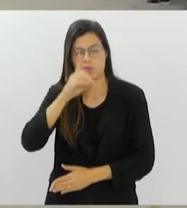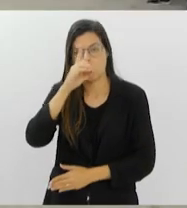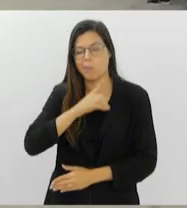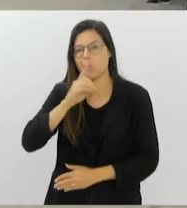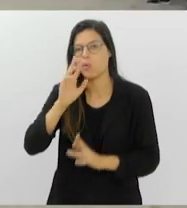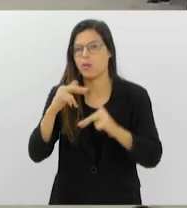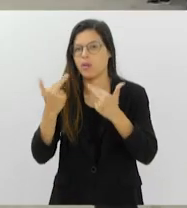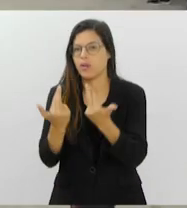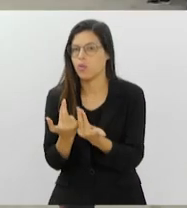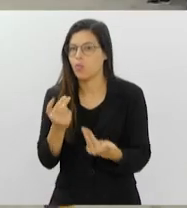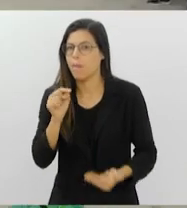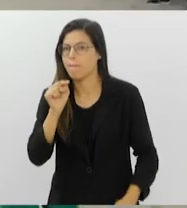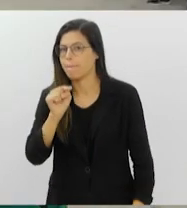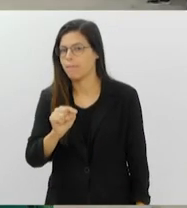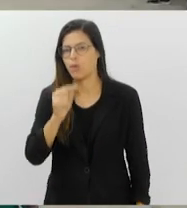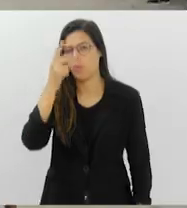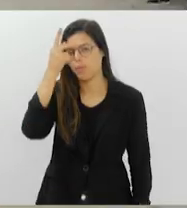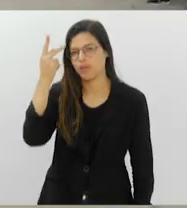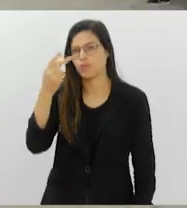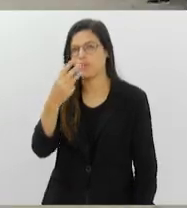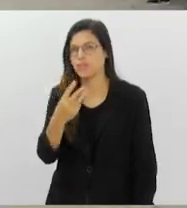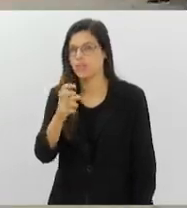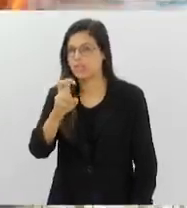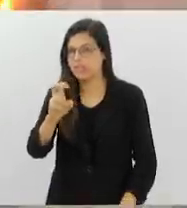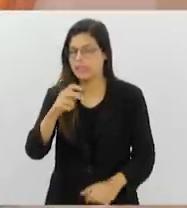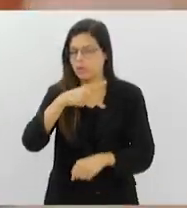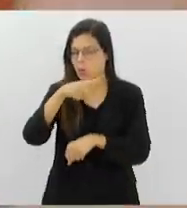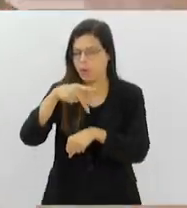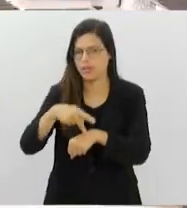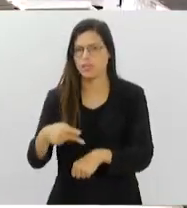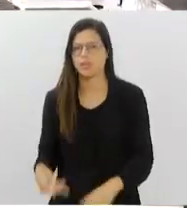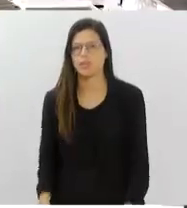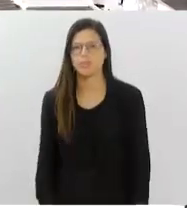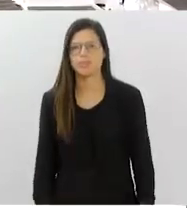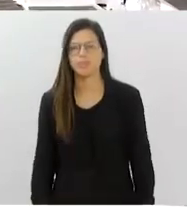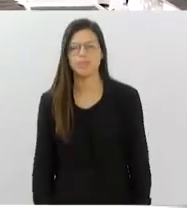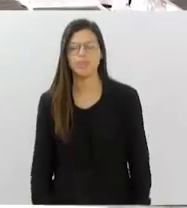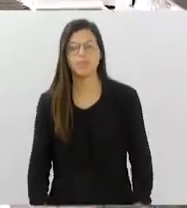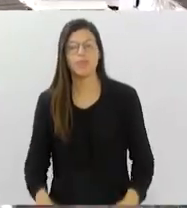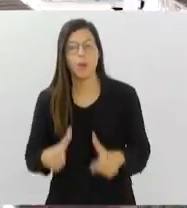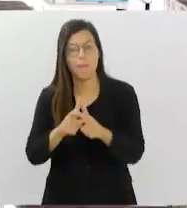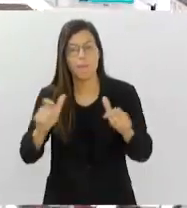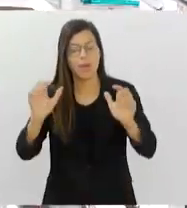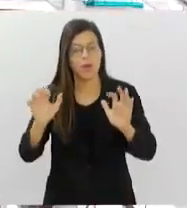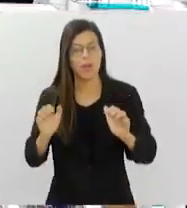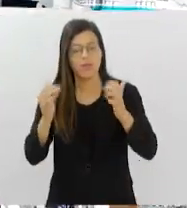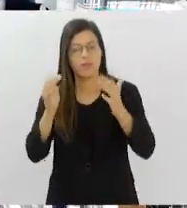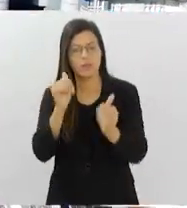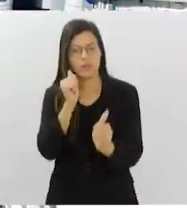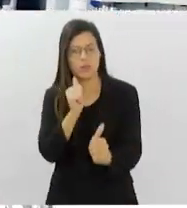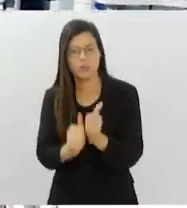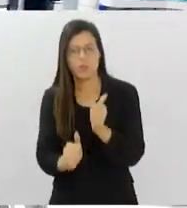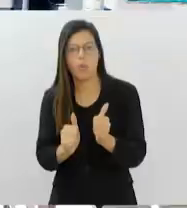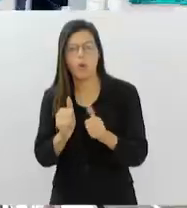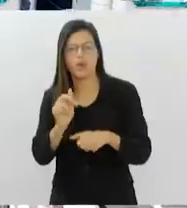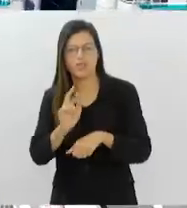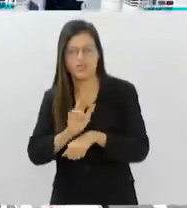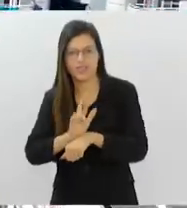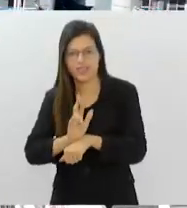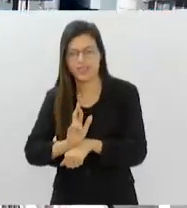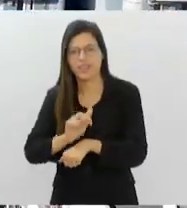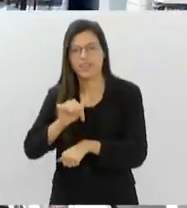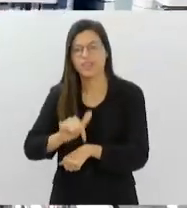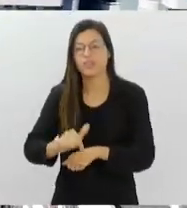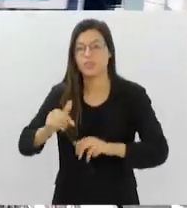mil participantes de 35 países. O maior evento esportivo da região dos Lagos, a Meia Maratona de Cabo Frio,